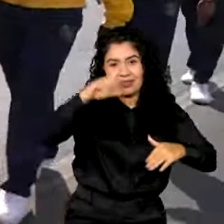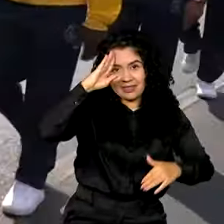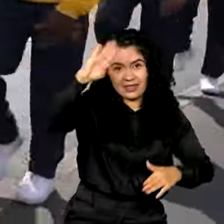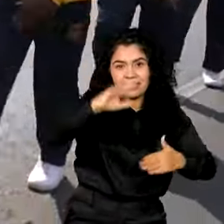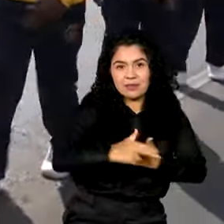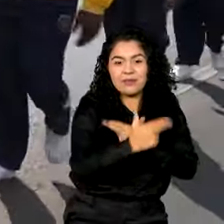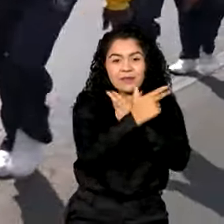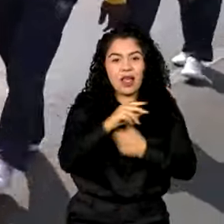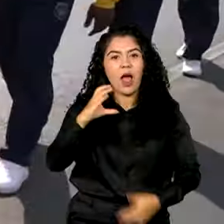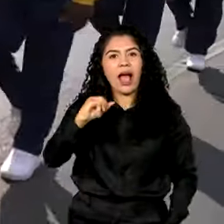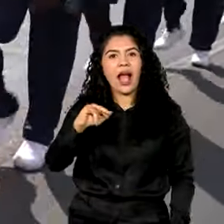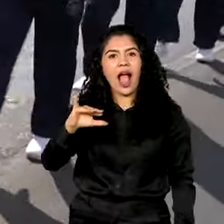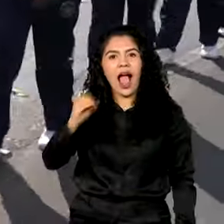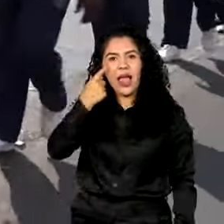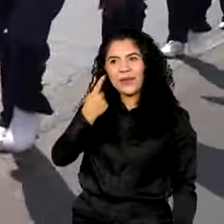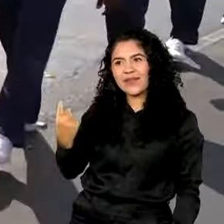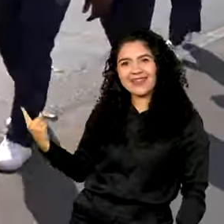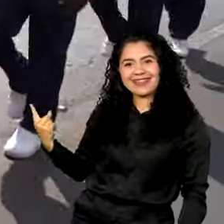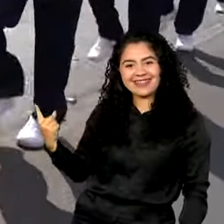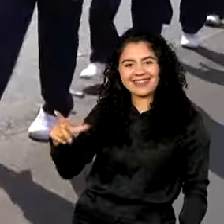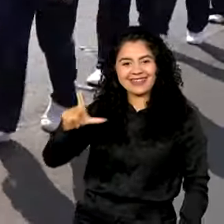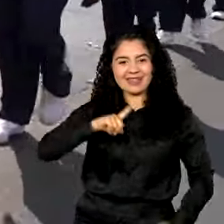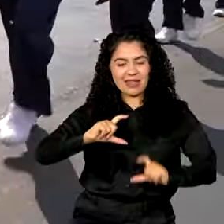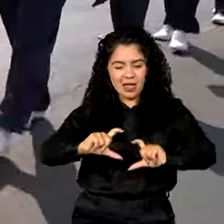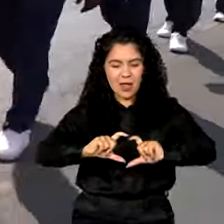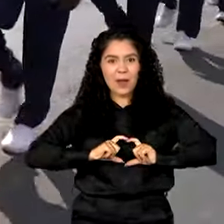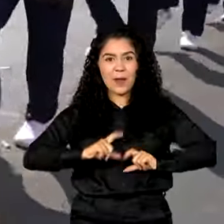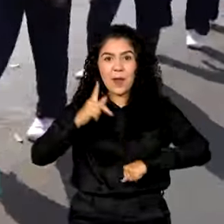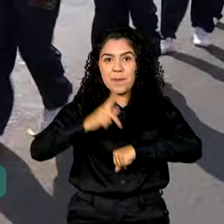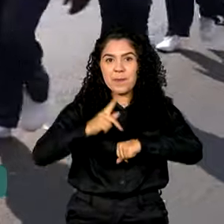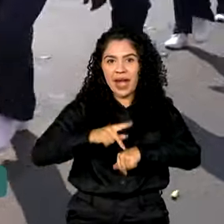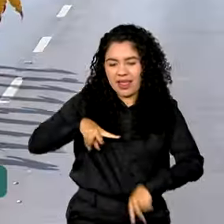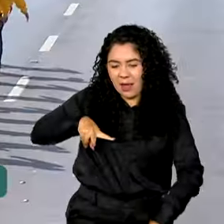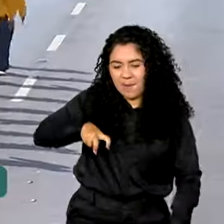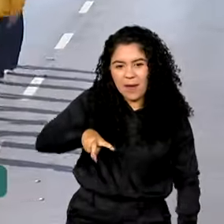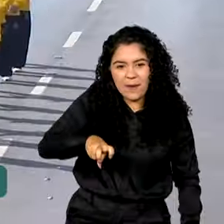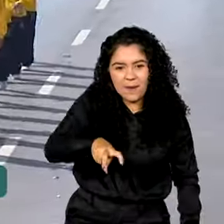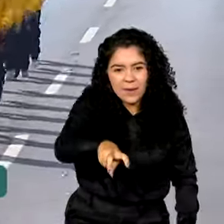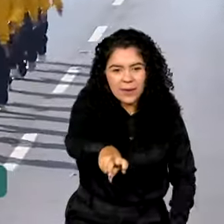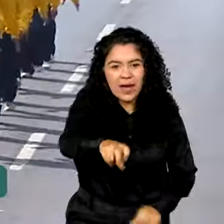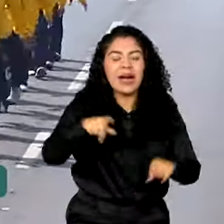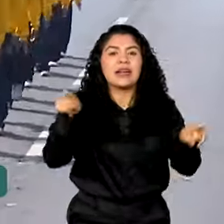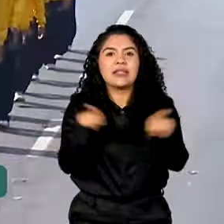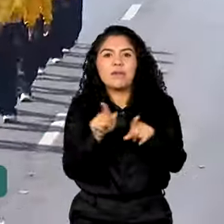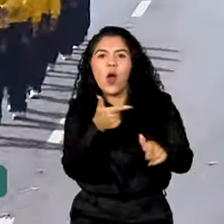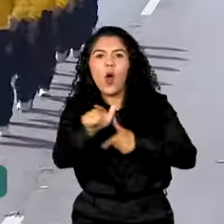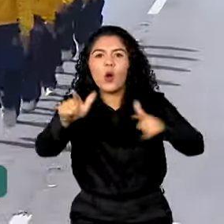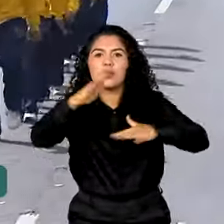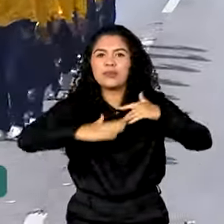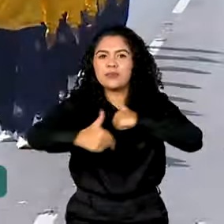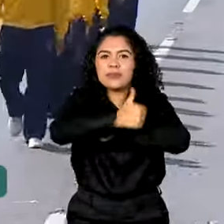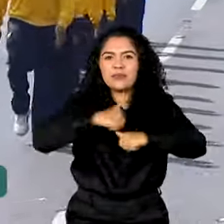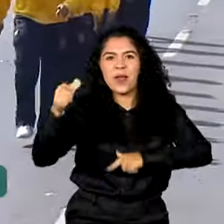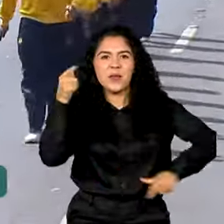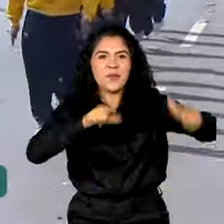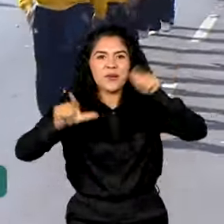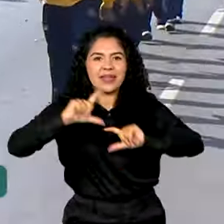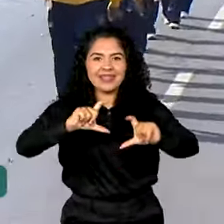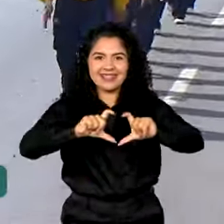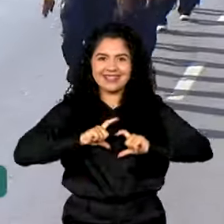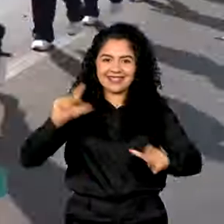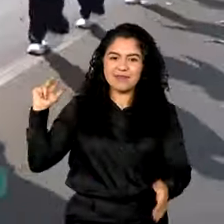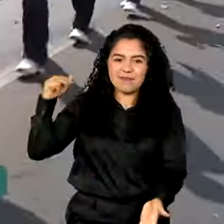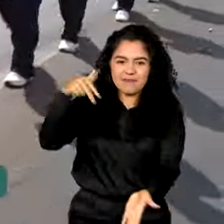Caio Bonfim, que levou a prata na Marcha Atlética nas Olimpíadas de Paris, e outros medalhistas dos Jogos marcaram